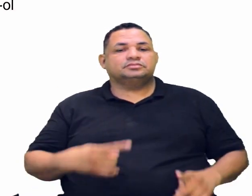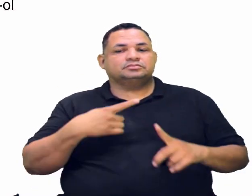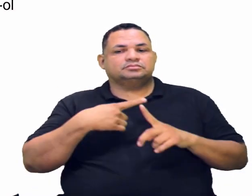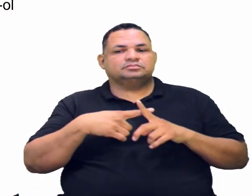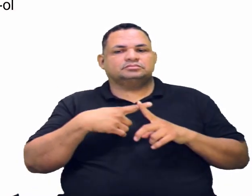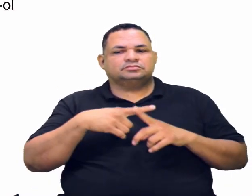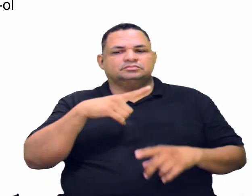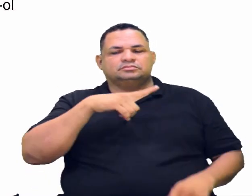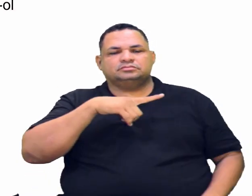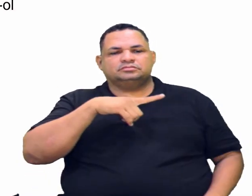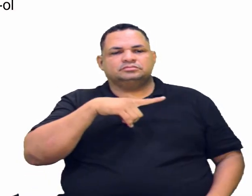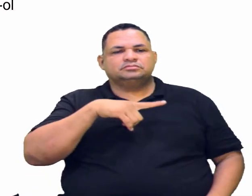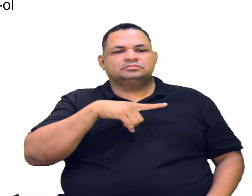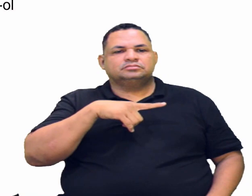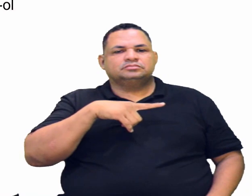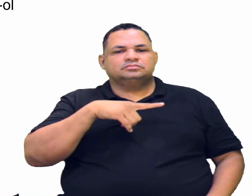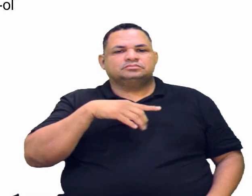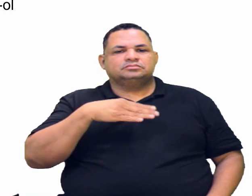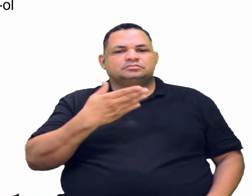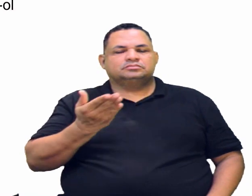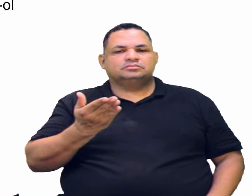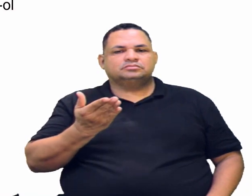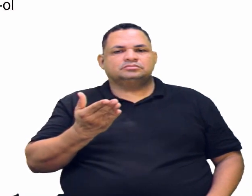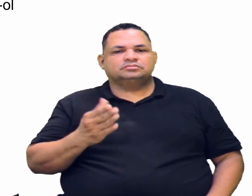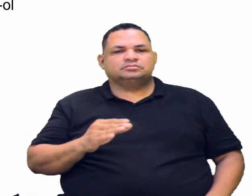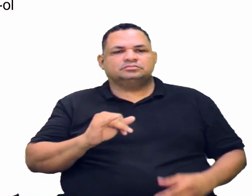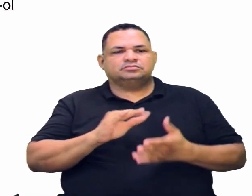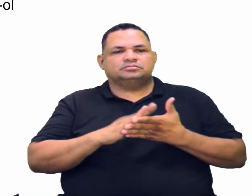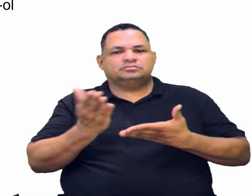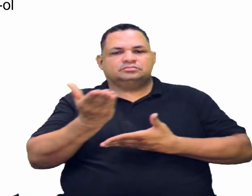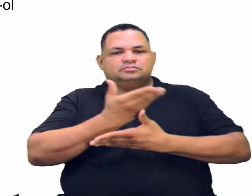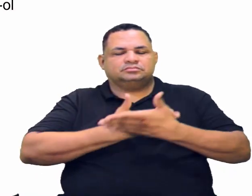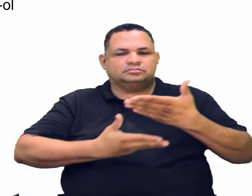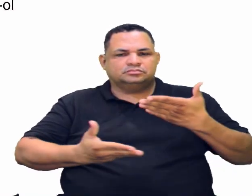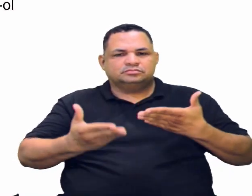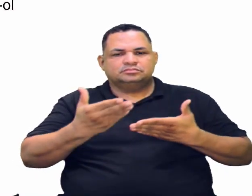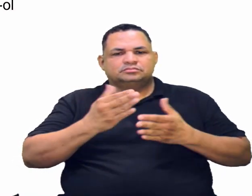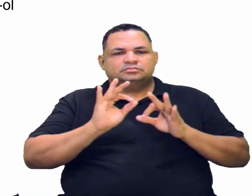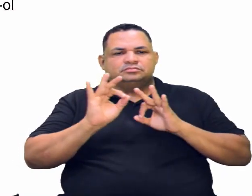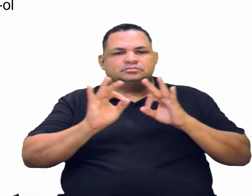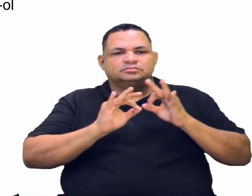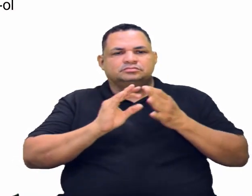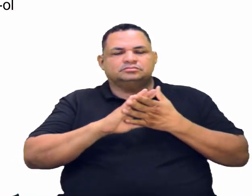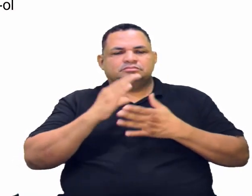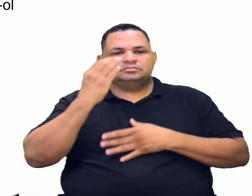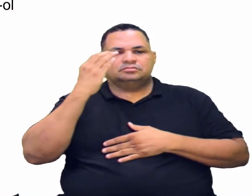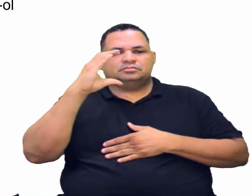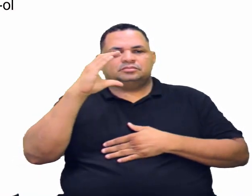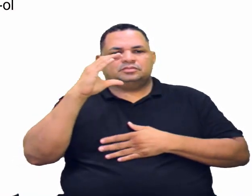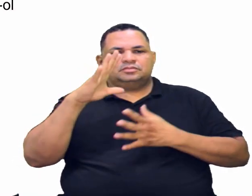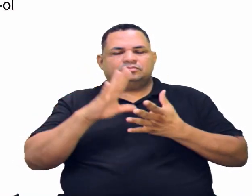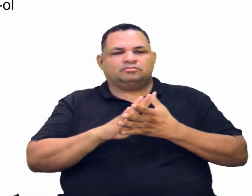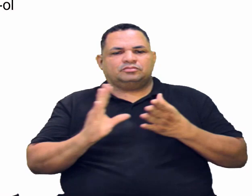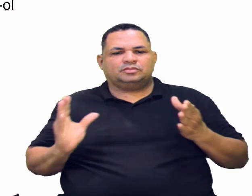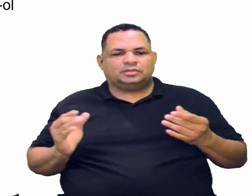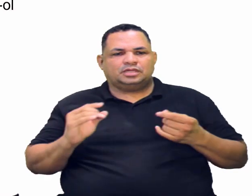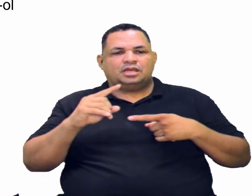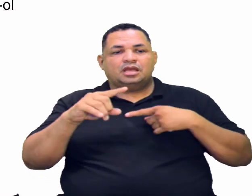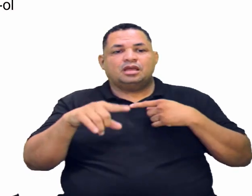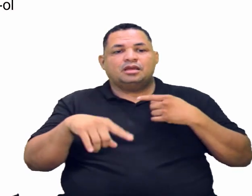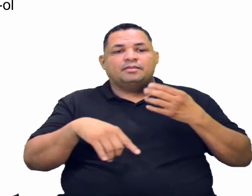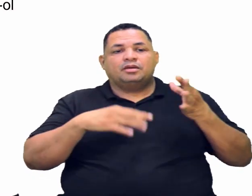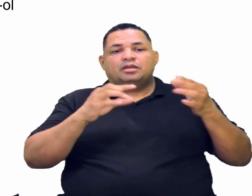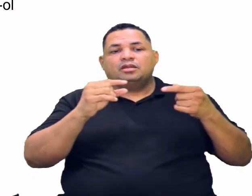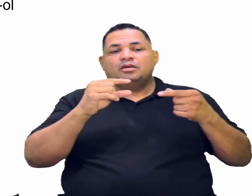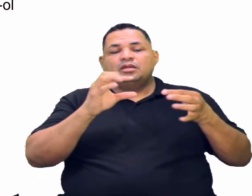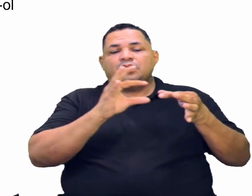nós vamos ter a situação aqui da interação desse carbono que vai ligar-se ao carbono da